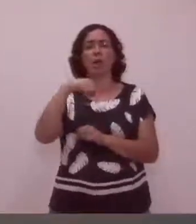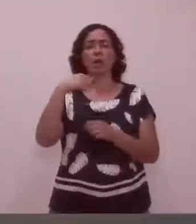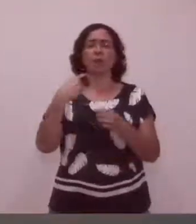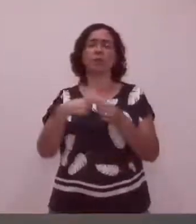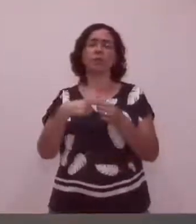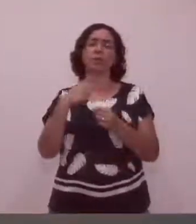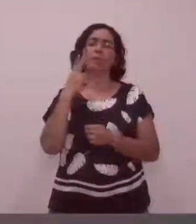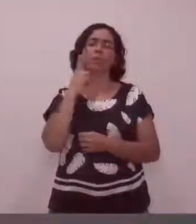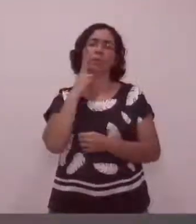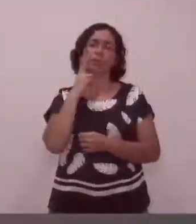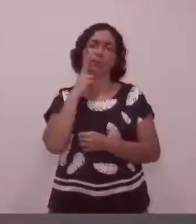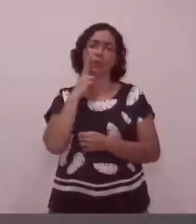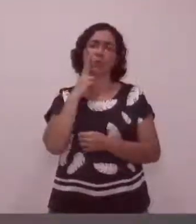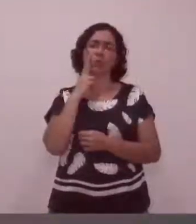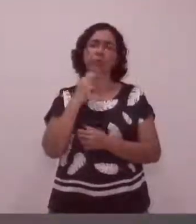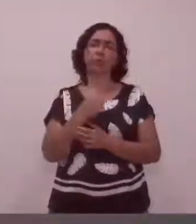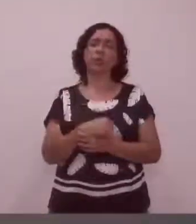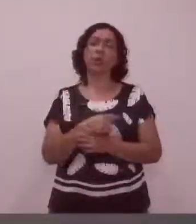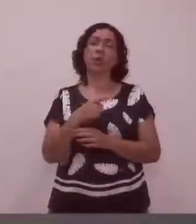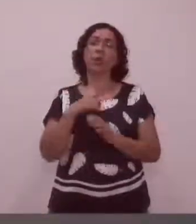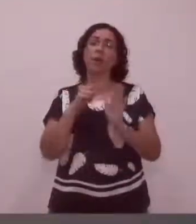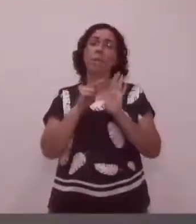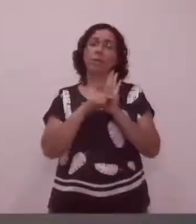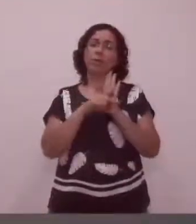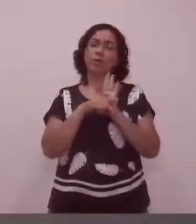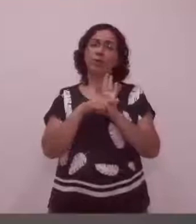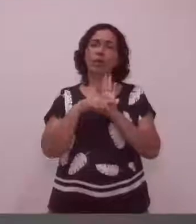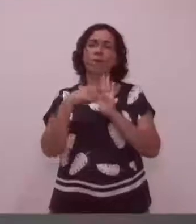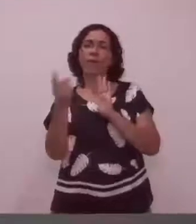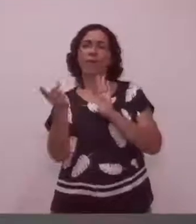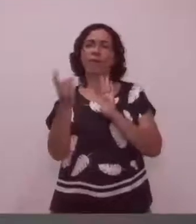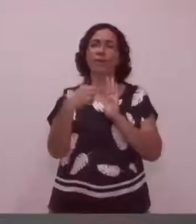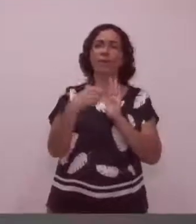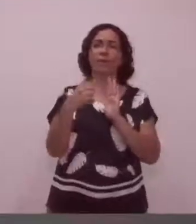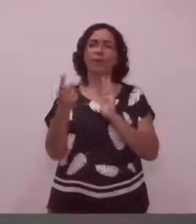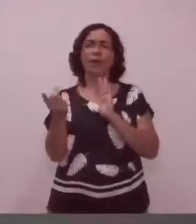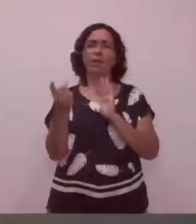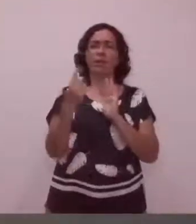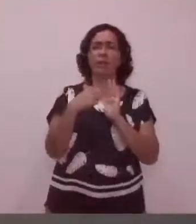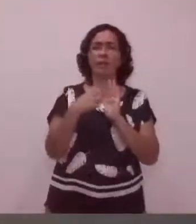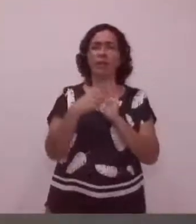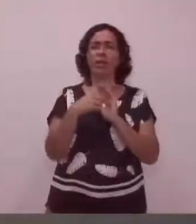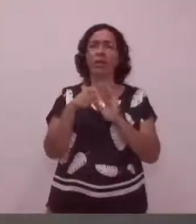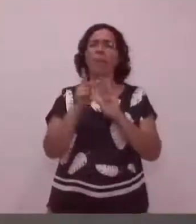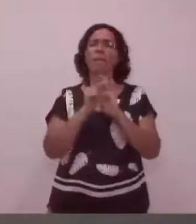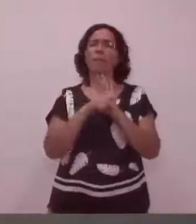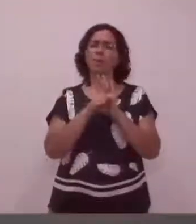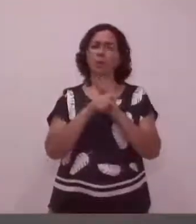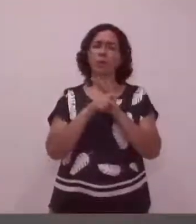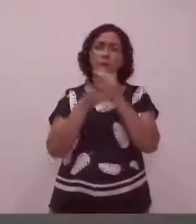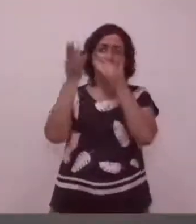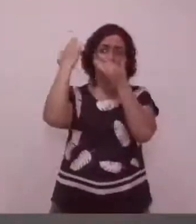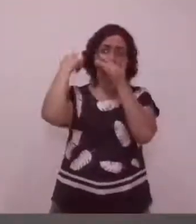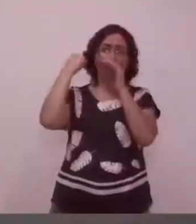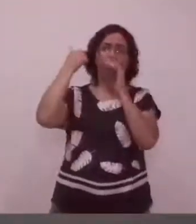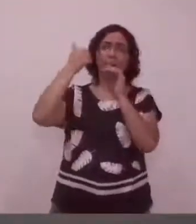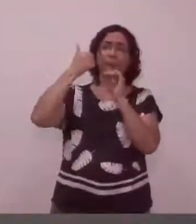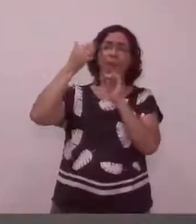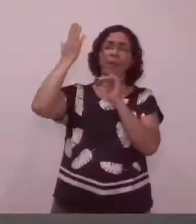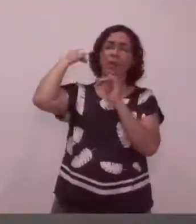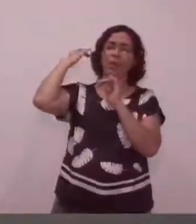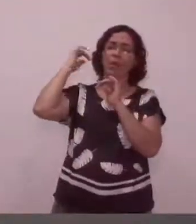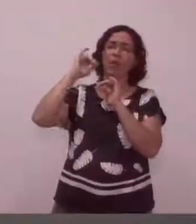municipal. Eu digo o projeto vai e vem, esse projeto já veio no primeiro semestre,